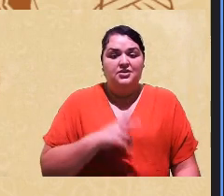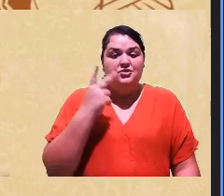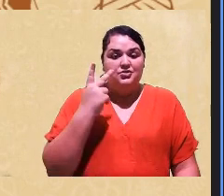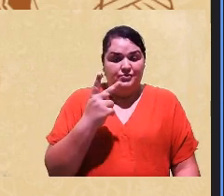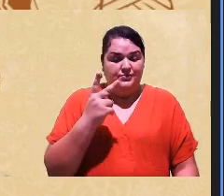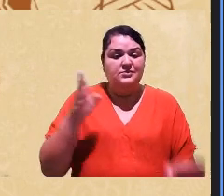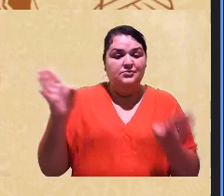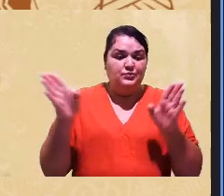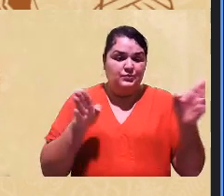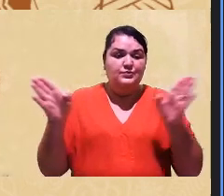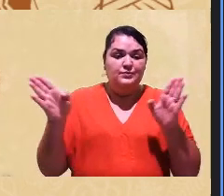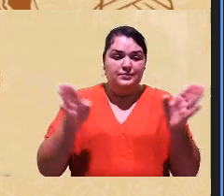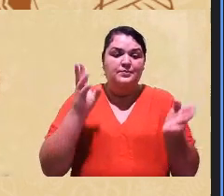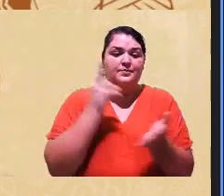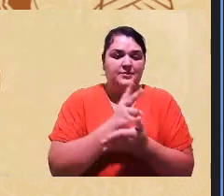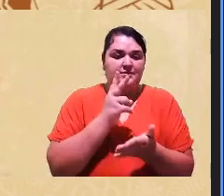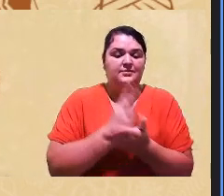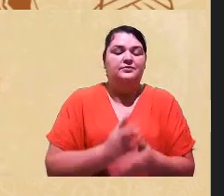declarações